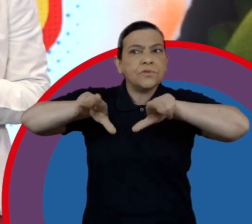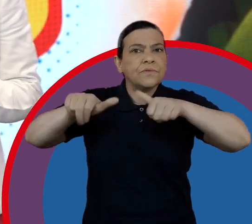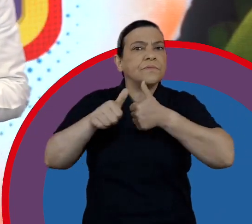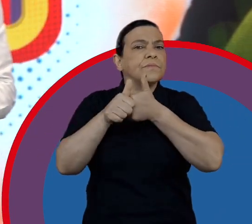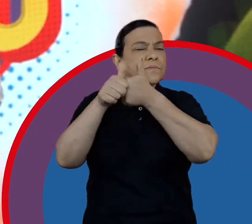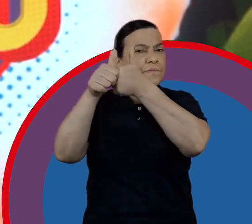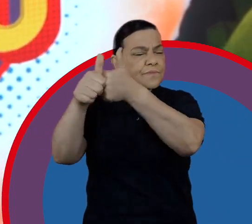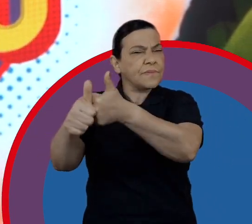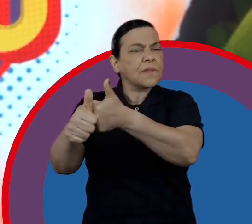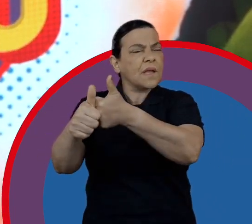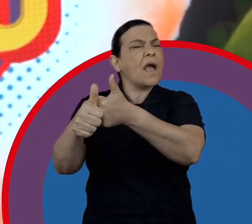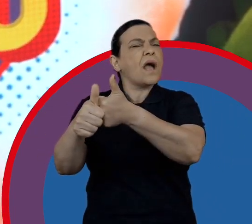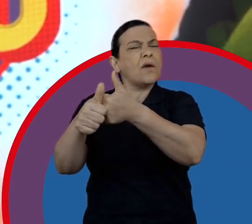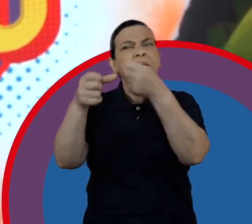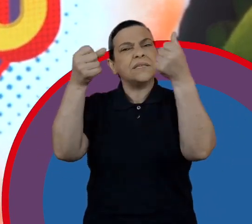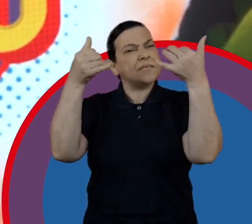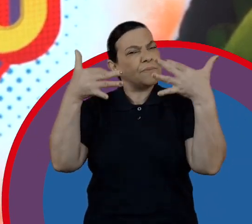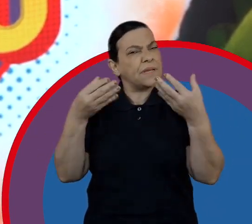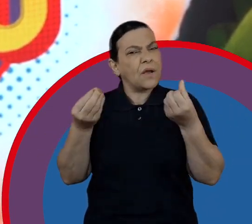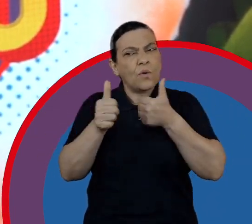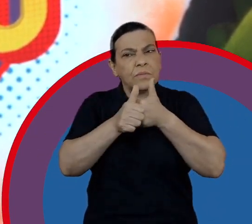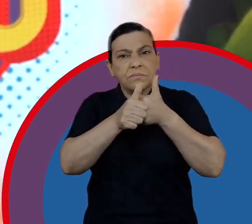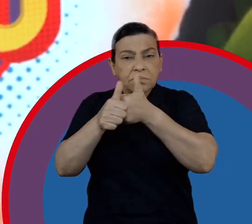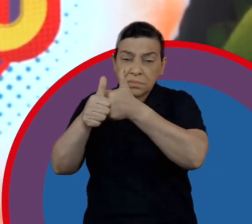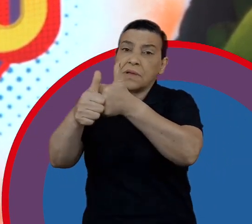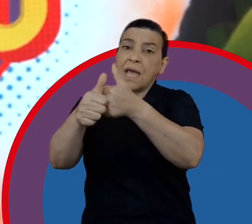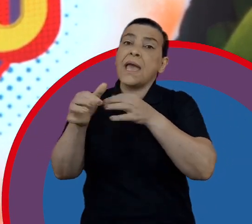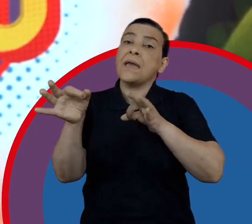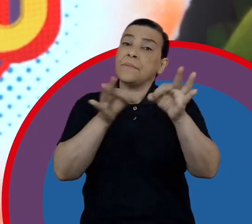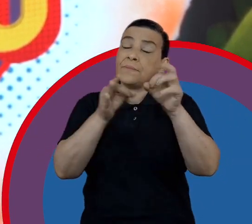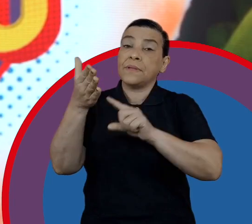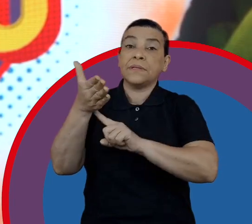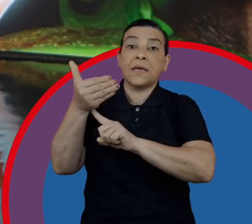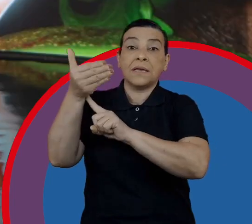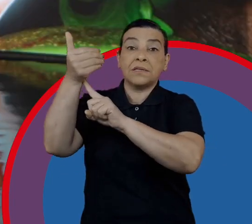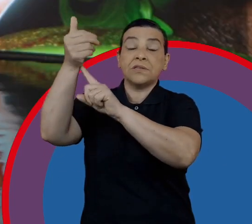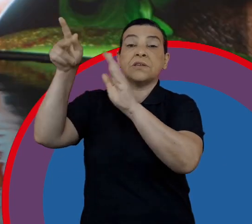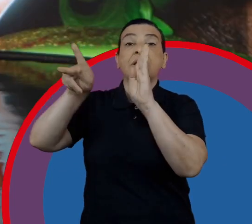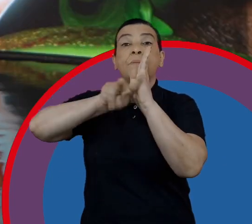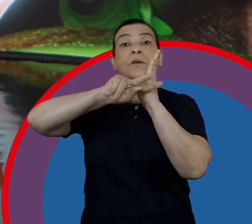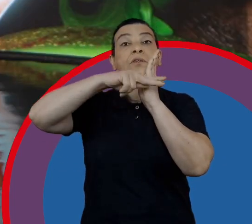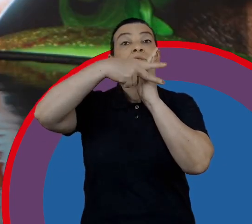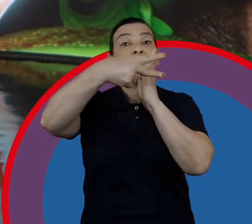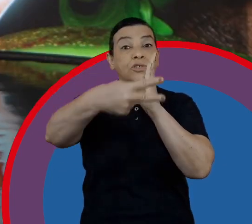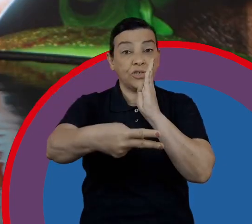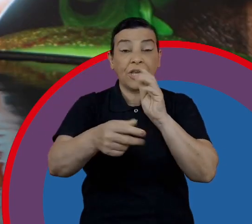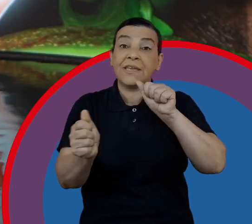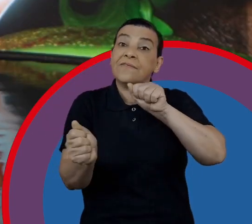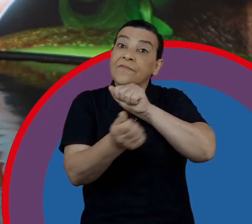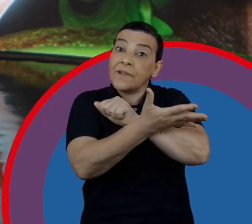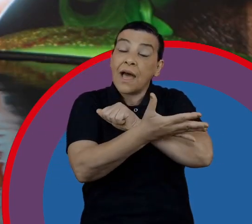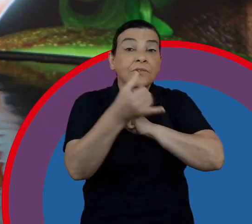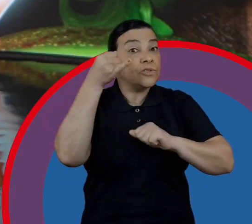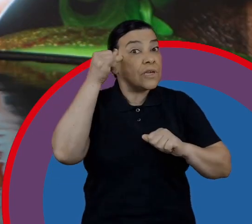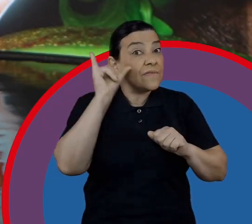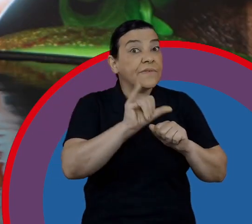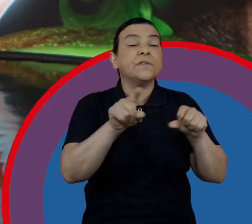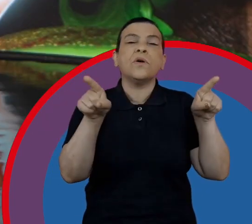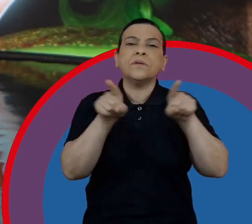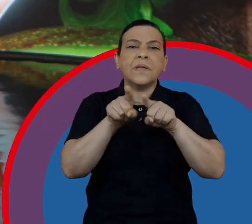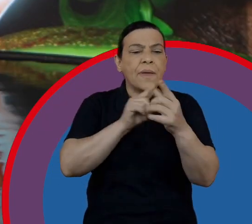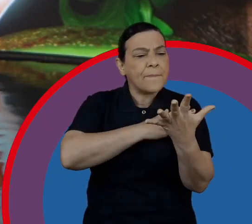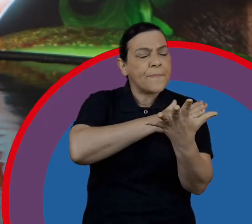falar em rastrabilidade, ela é feita através da tecnologia blockchain. É uma tecnologia antifraude e